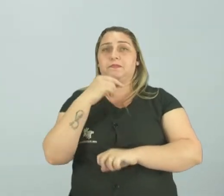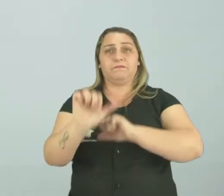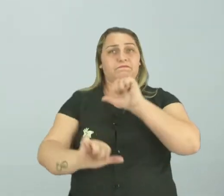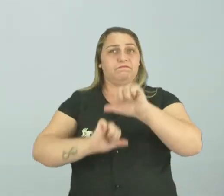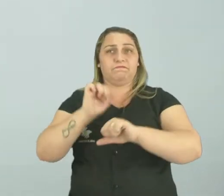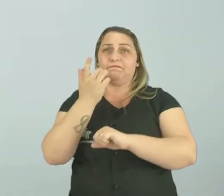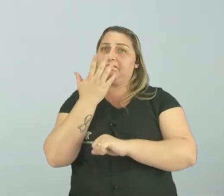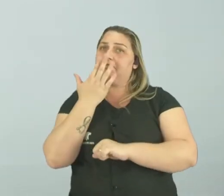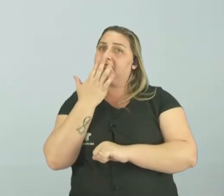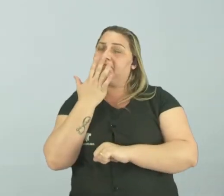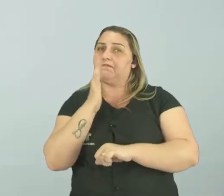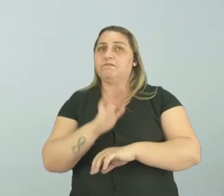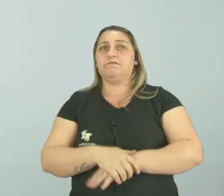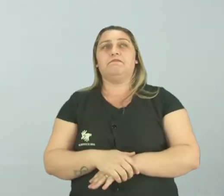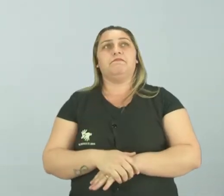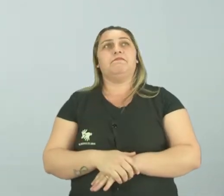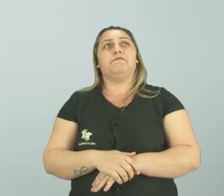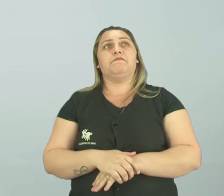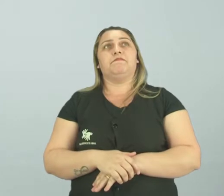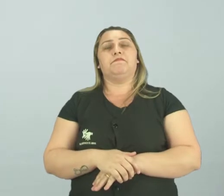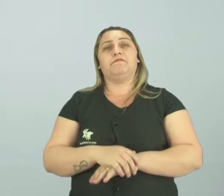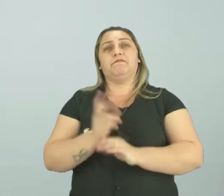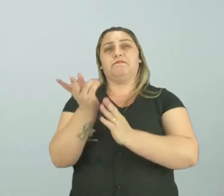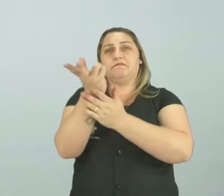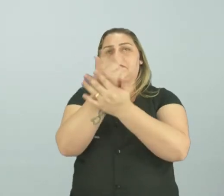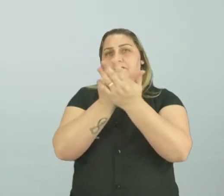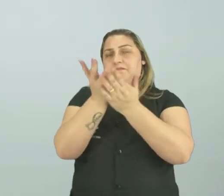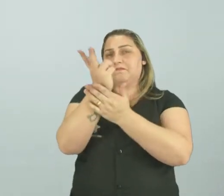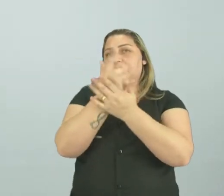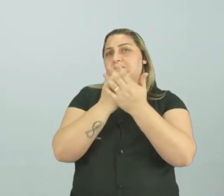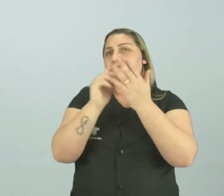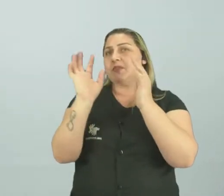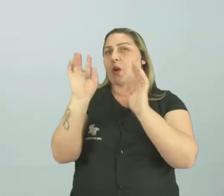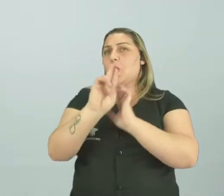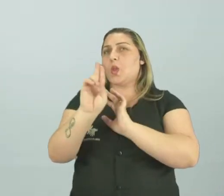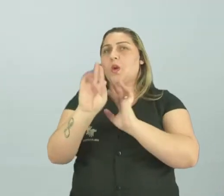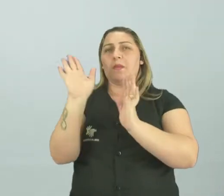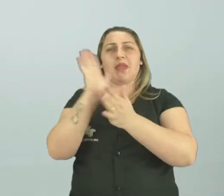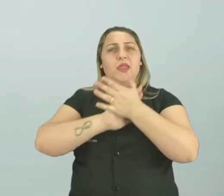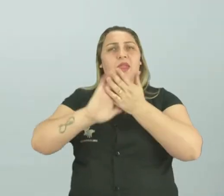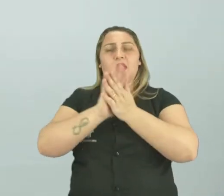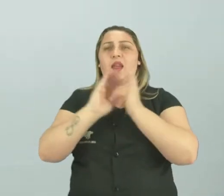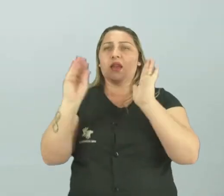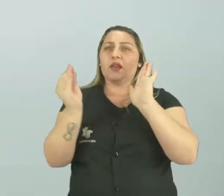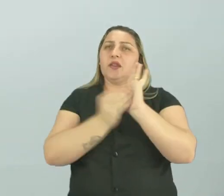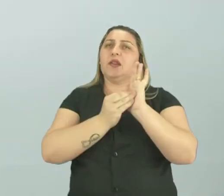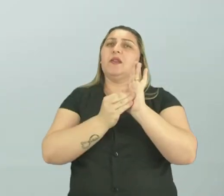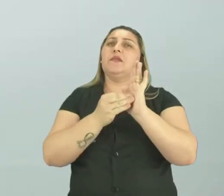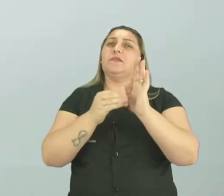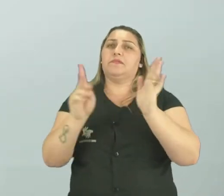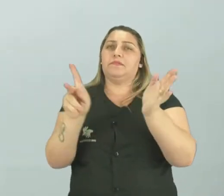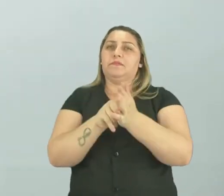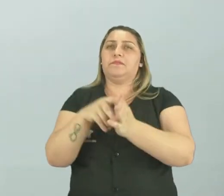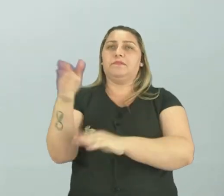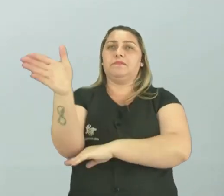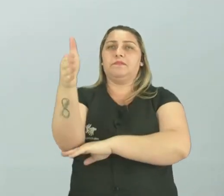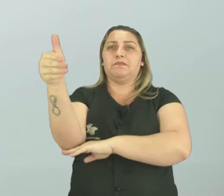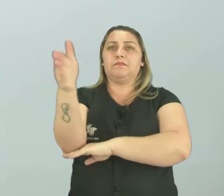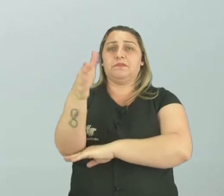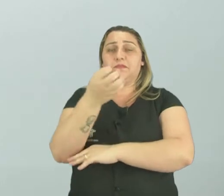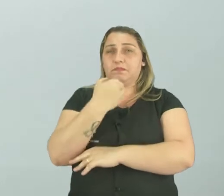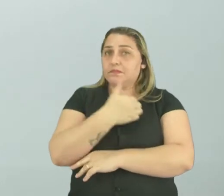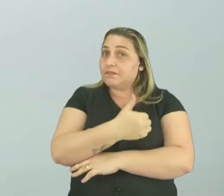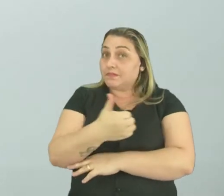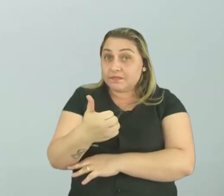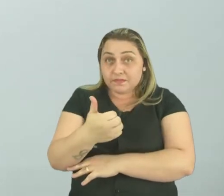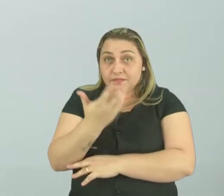modificada. Não pode ser modificado os desenhos. pode ser modificado nada que está nela. Até aí,